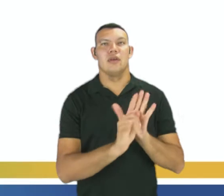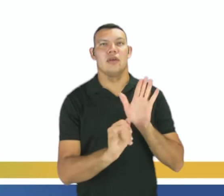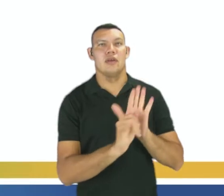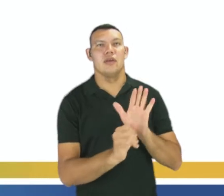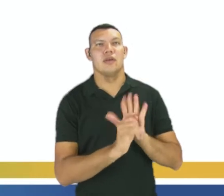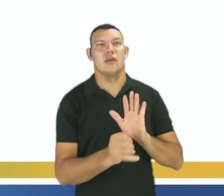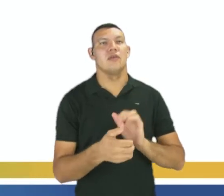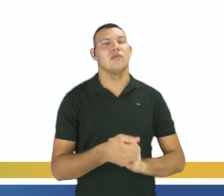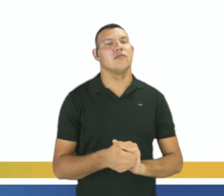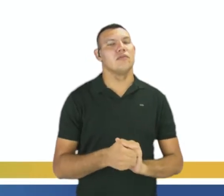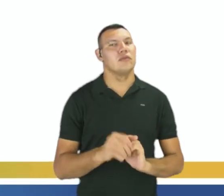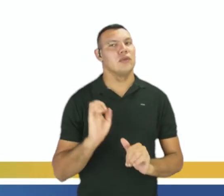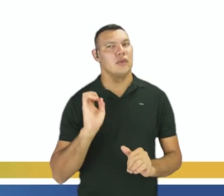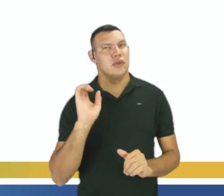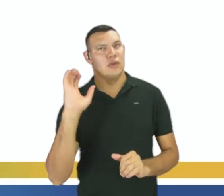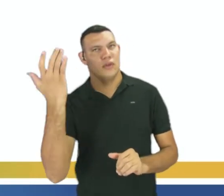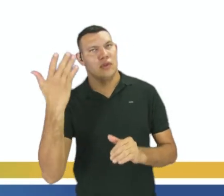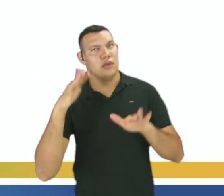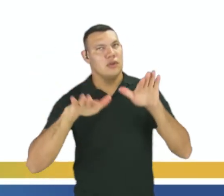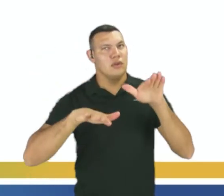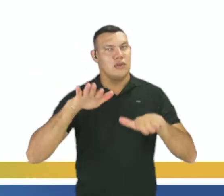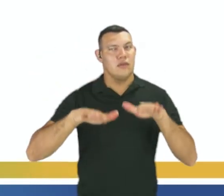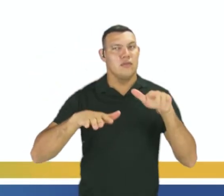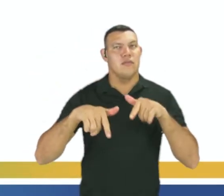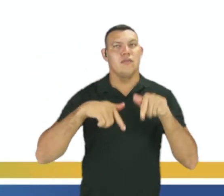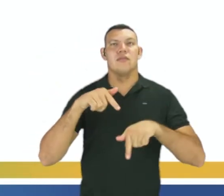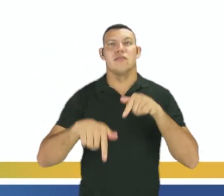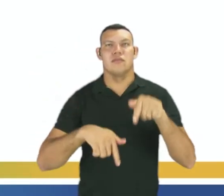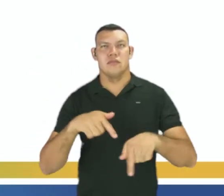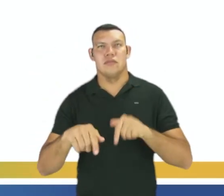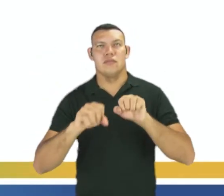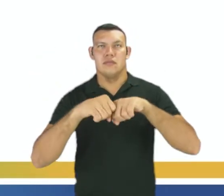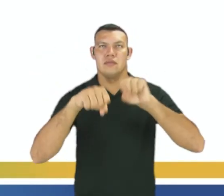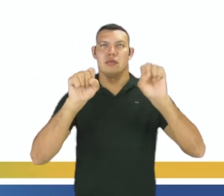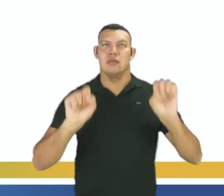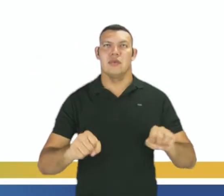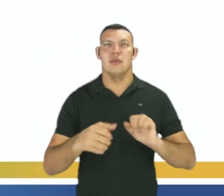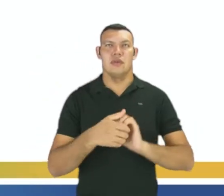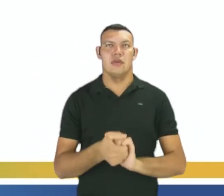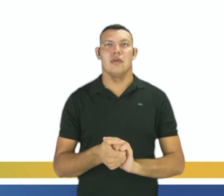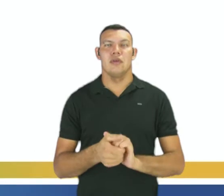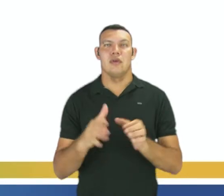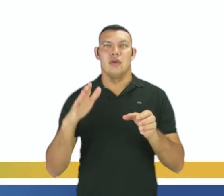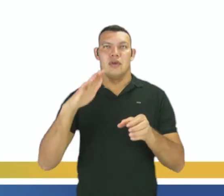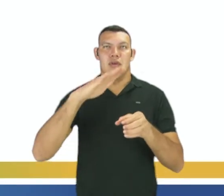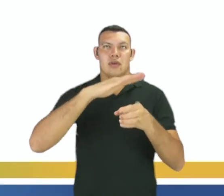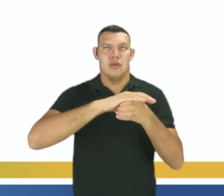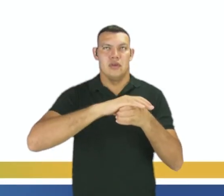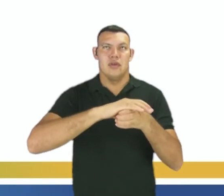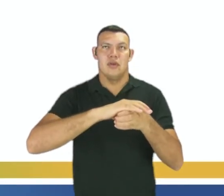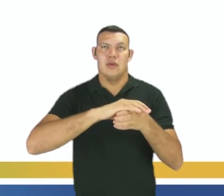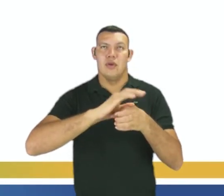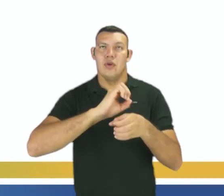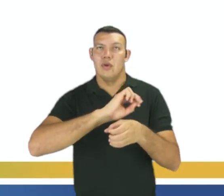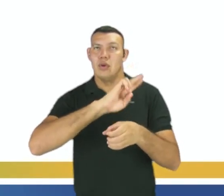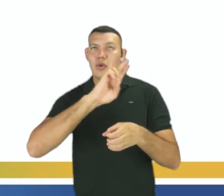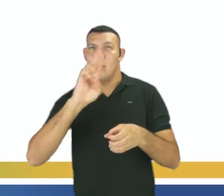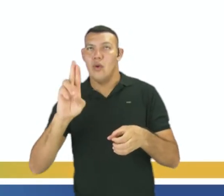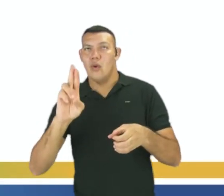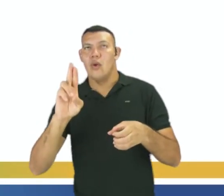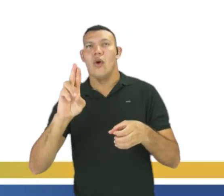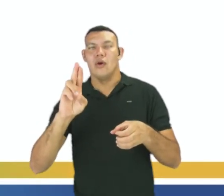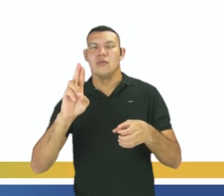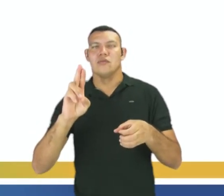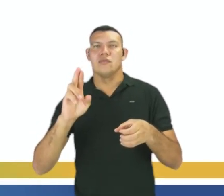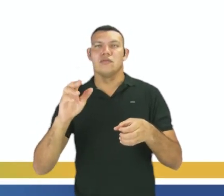aqui? Para que ocorra o equilíbrio químico, o sistema tem que estar fechado ou isolado. Porque se tiver um